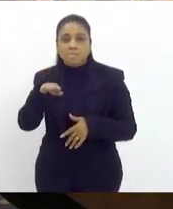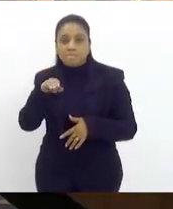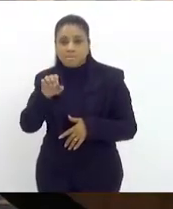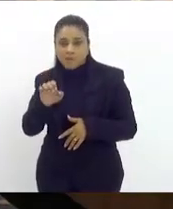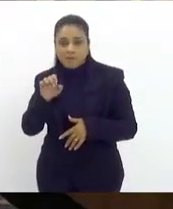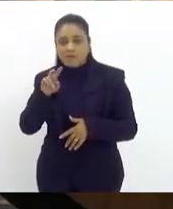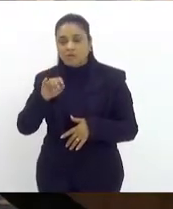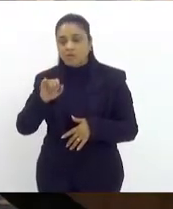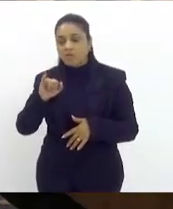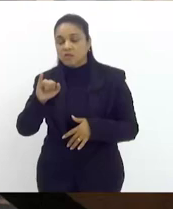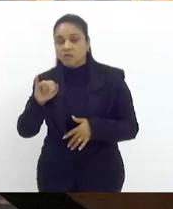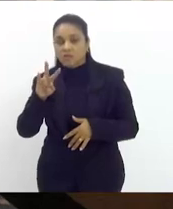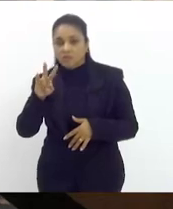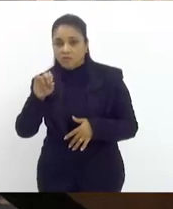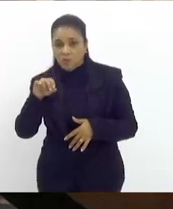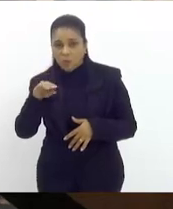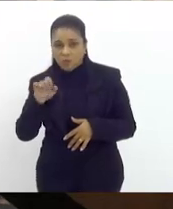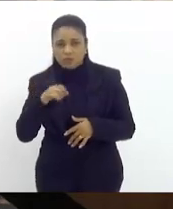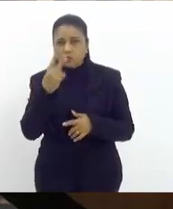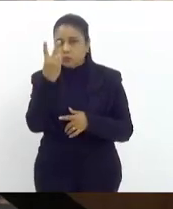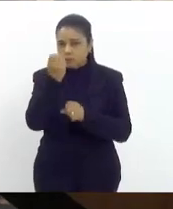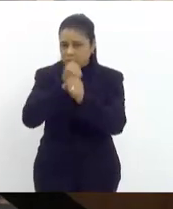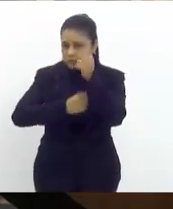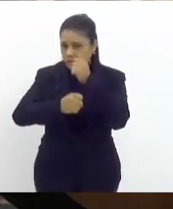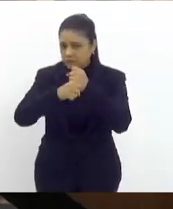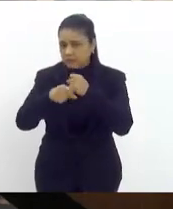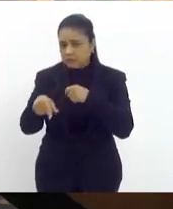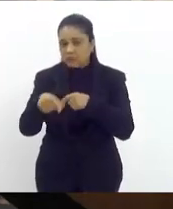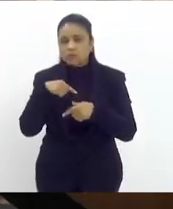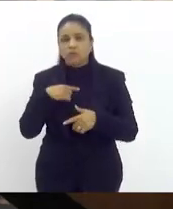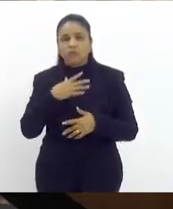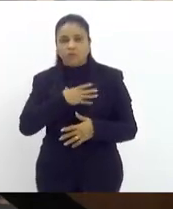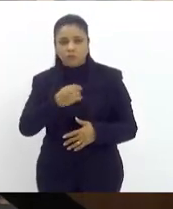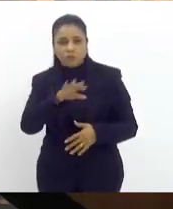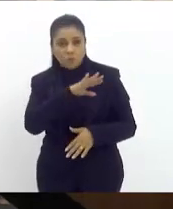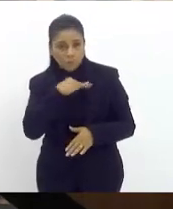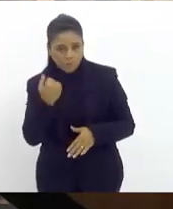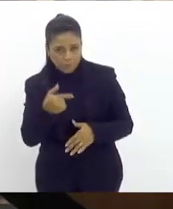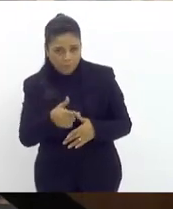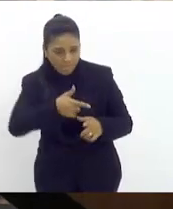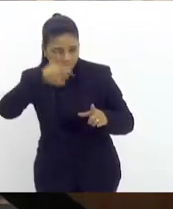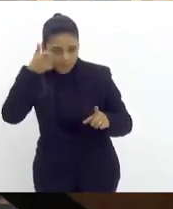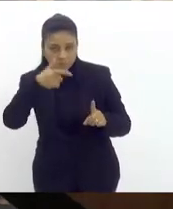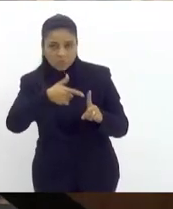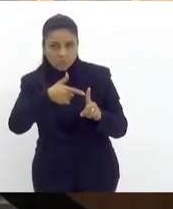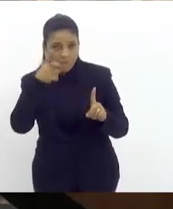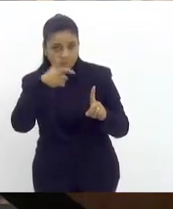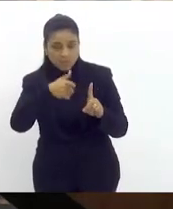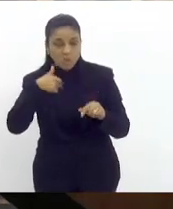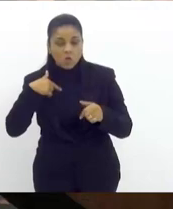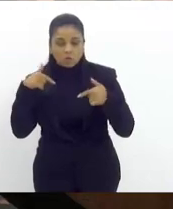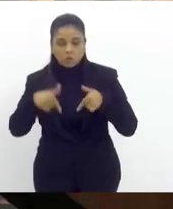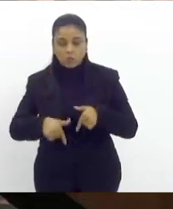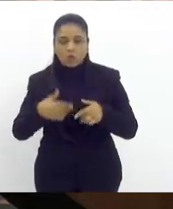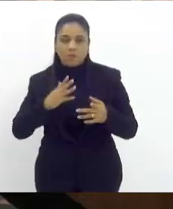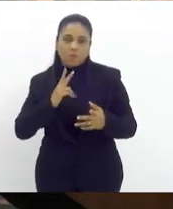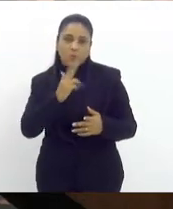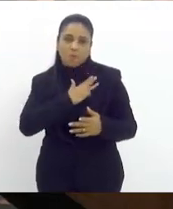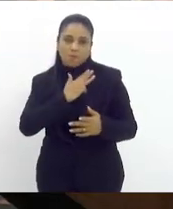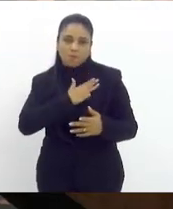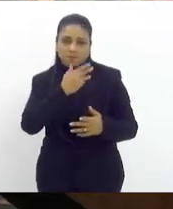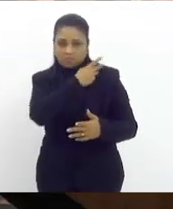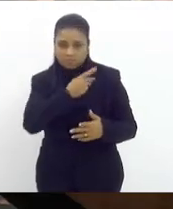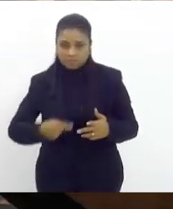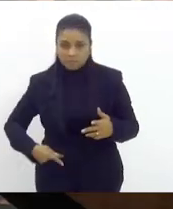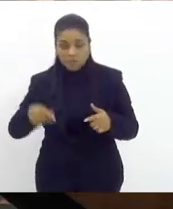falou quando eu atendi ela dois anos atrás quando seu filho foi assassinado foi eu estou aqui por causa do presidente Lula foi o Lula que me